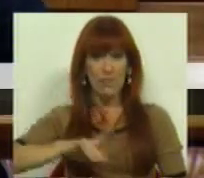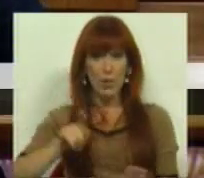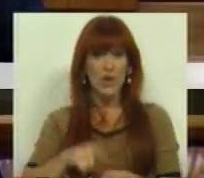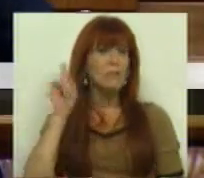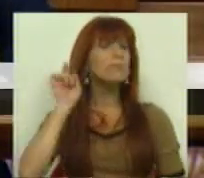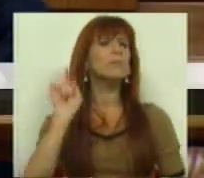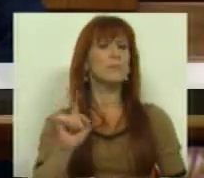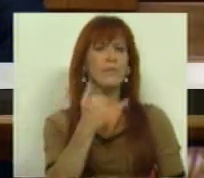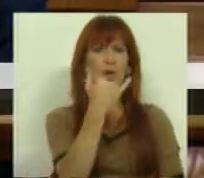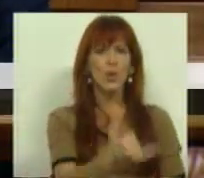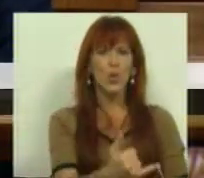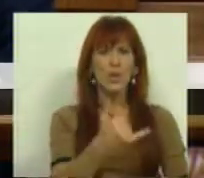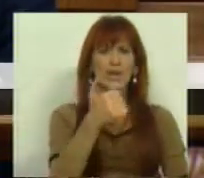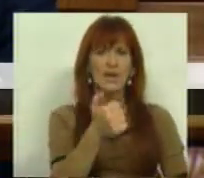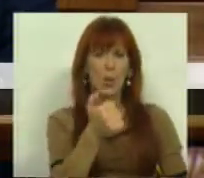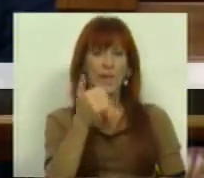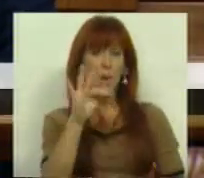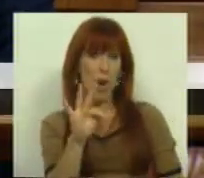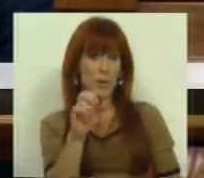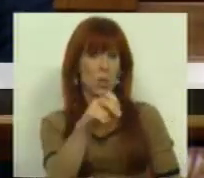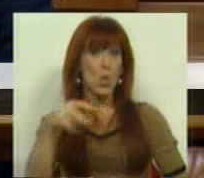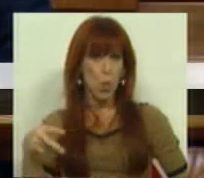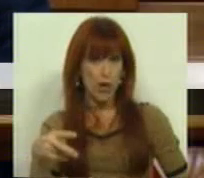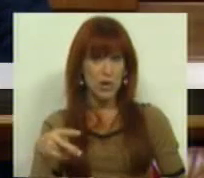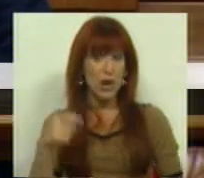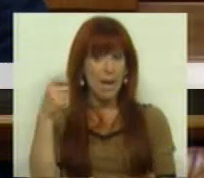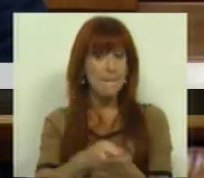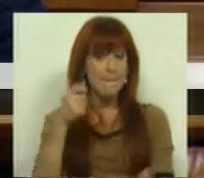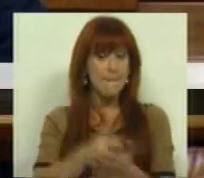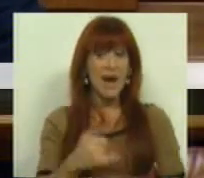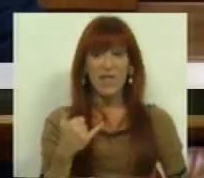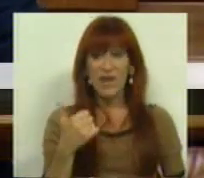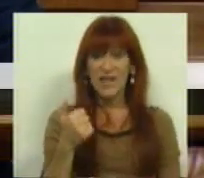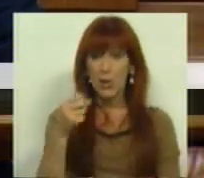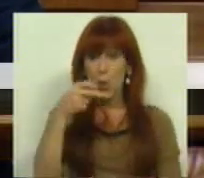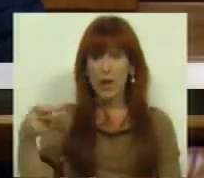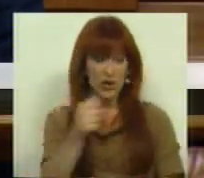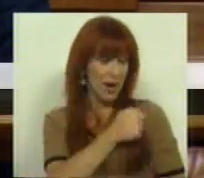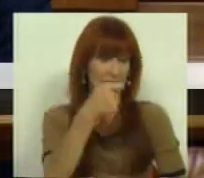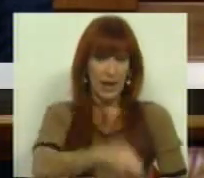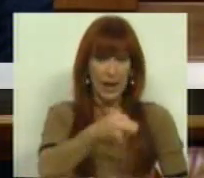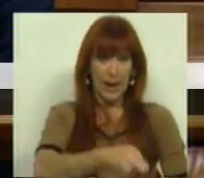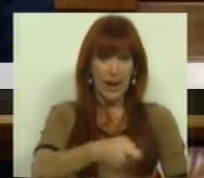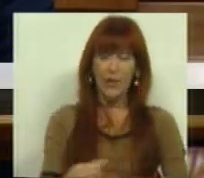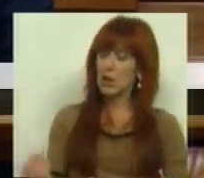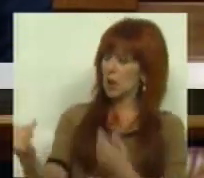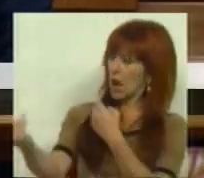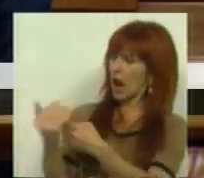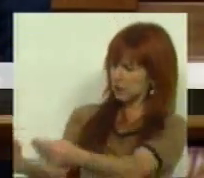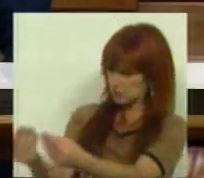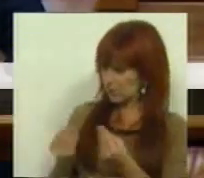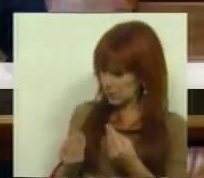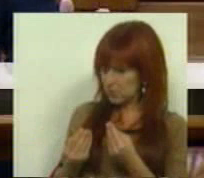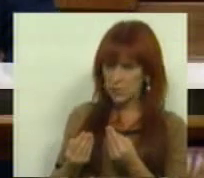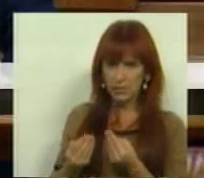no valor de 254 euros. Paga 25 euros de renda. Recebeu uma carta